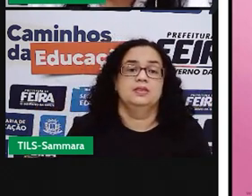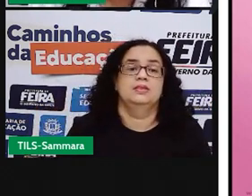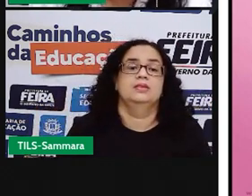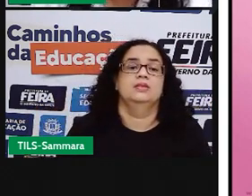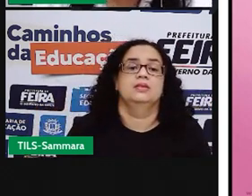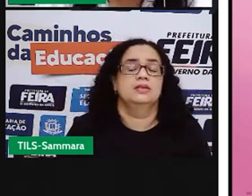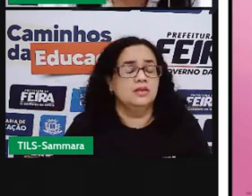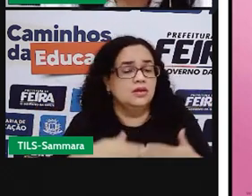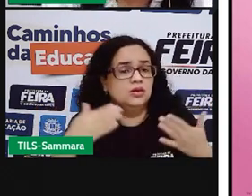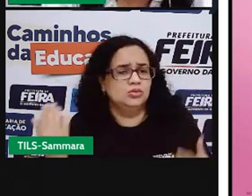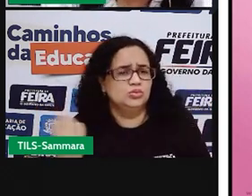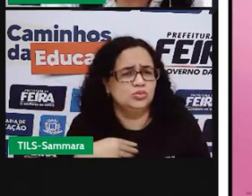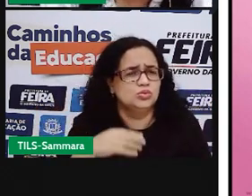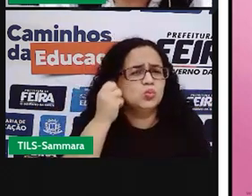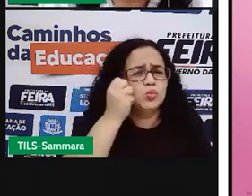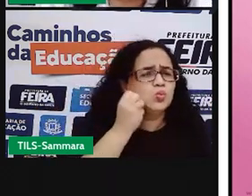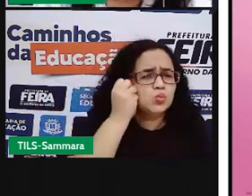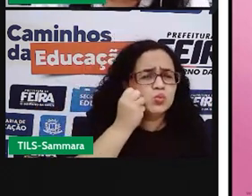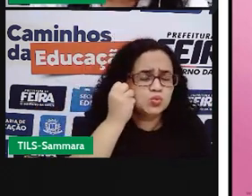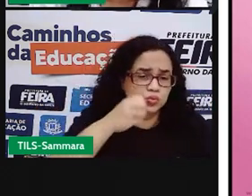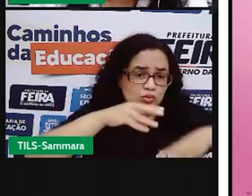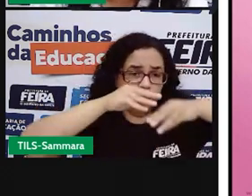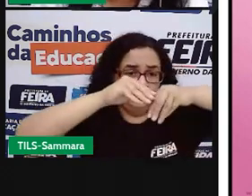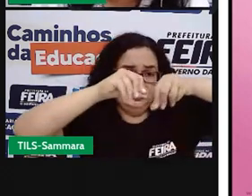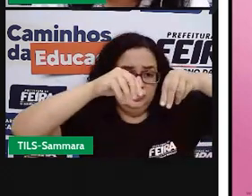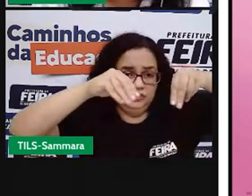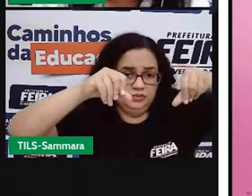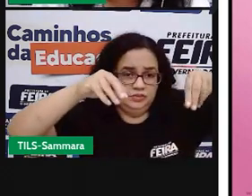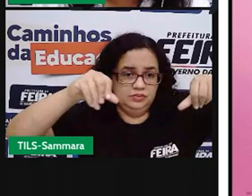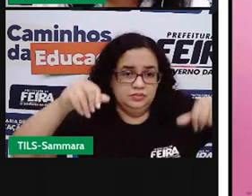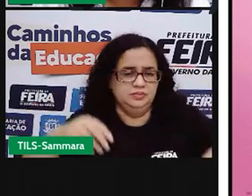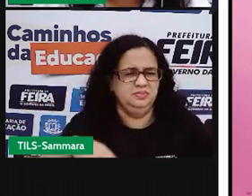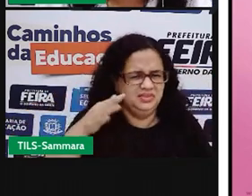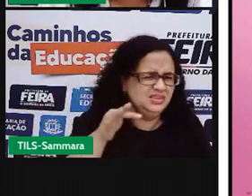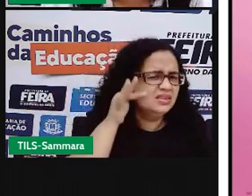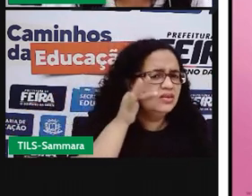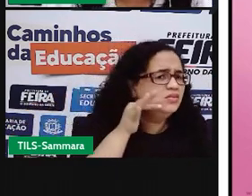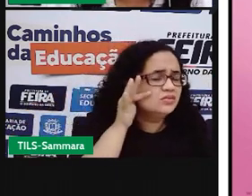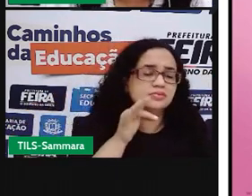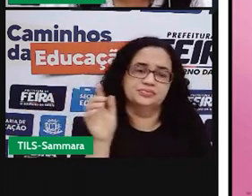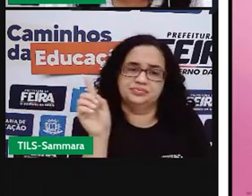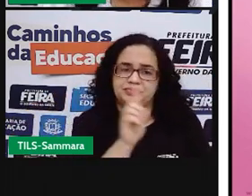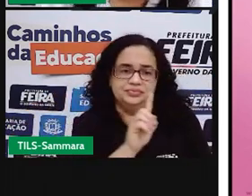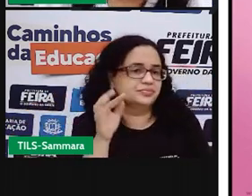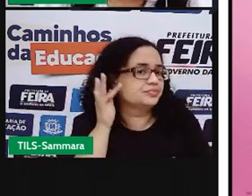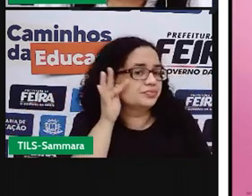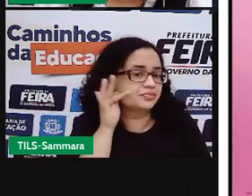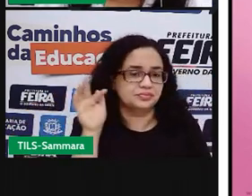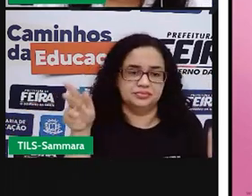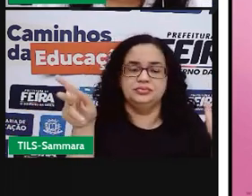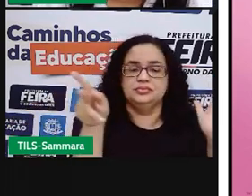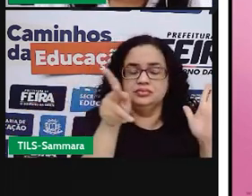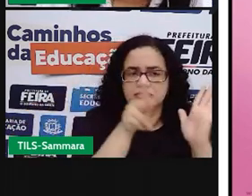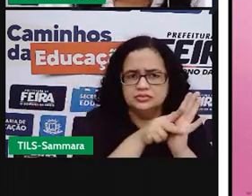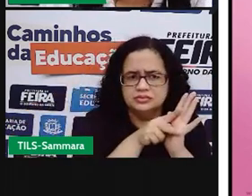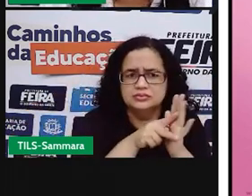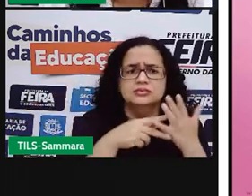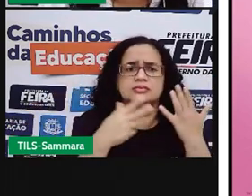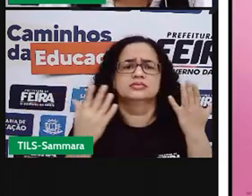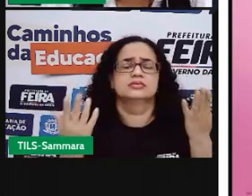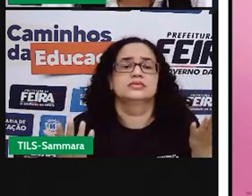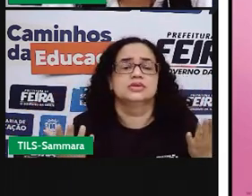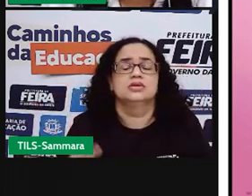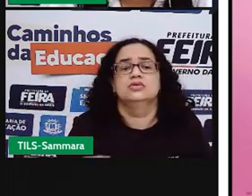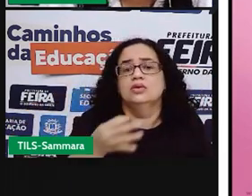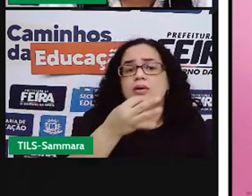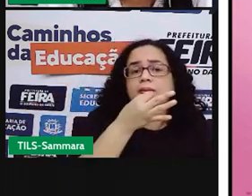O suquinho em pó, ele é a fruta? Não é a fruta. Qual foi